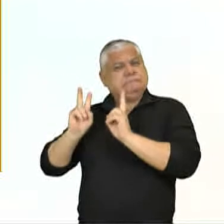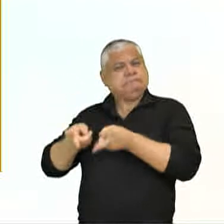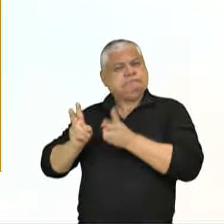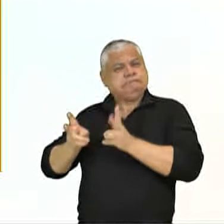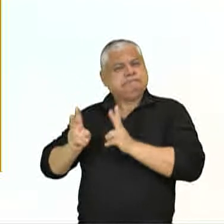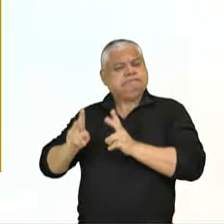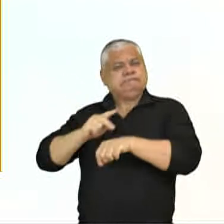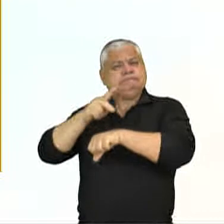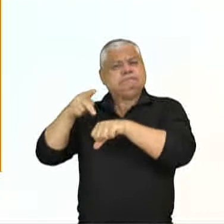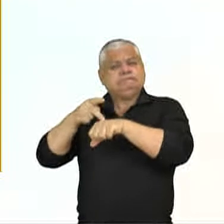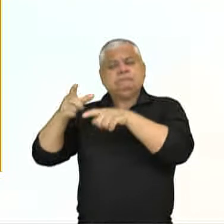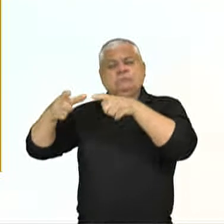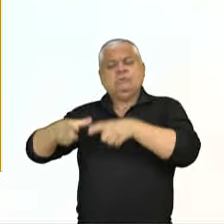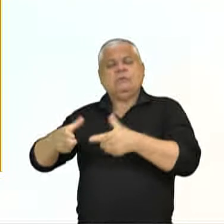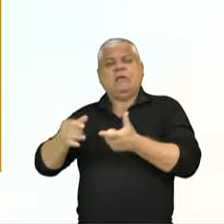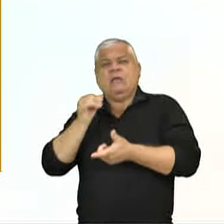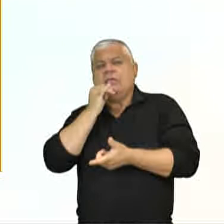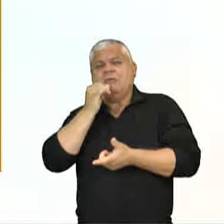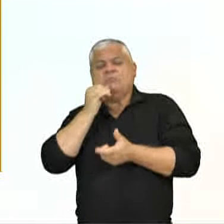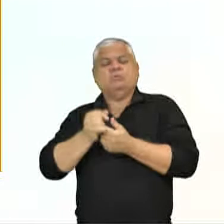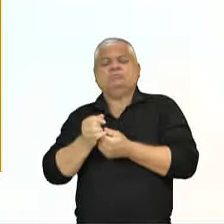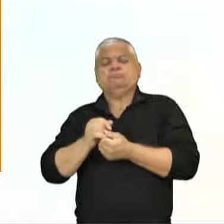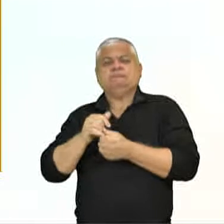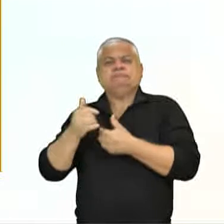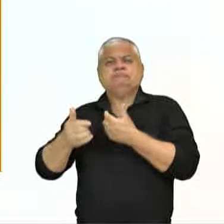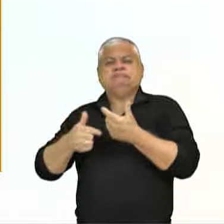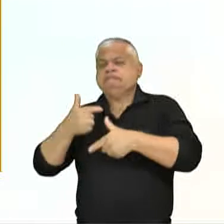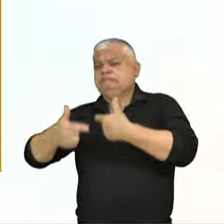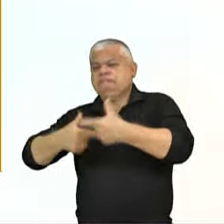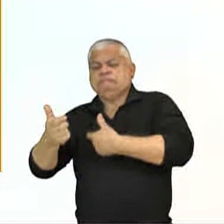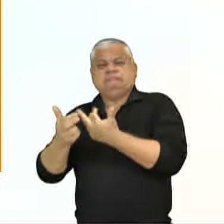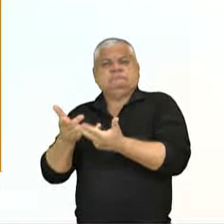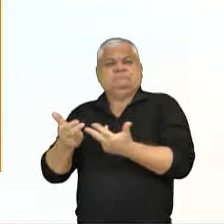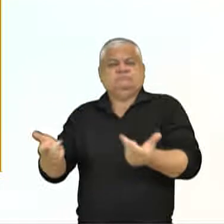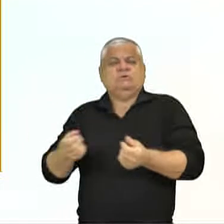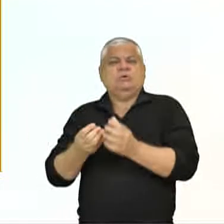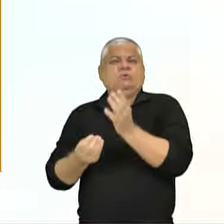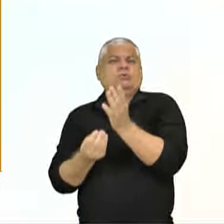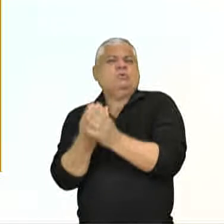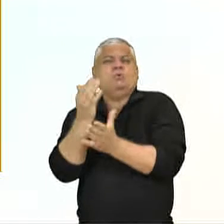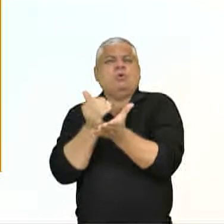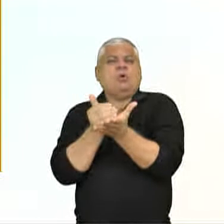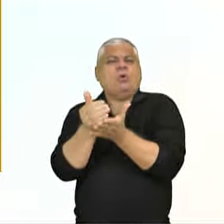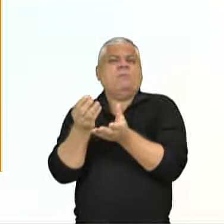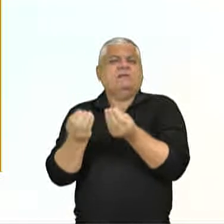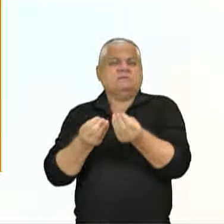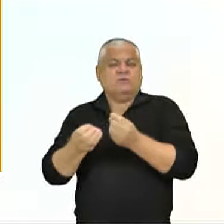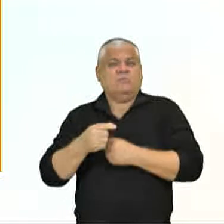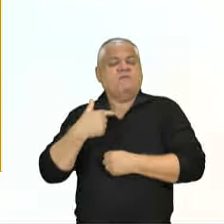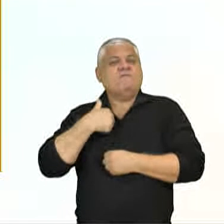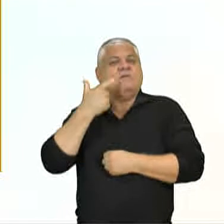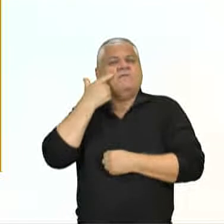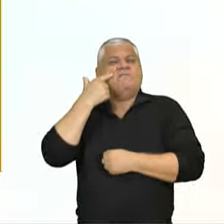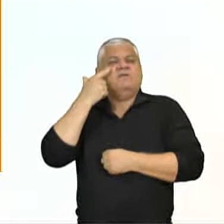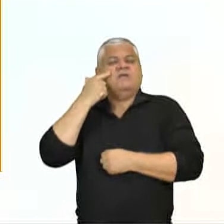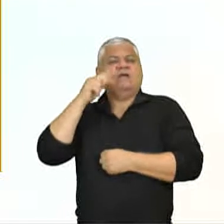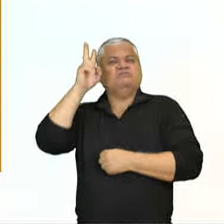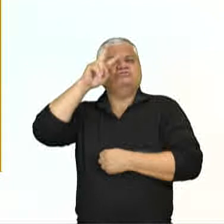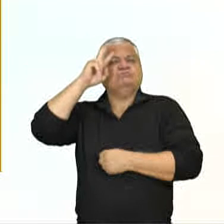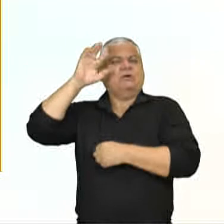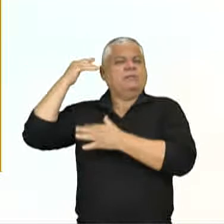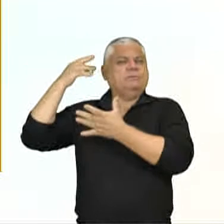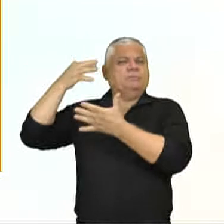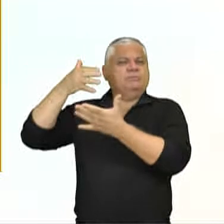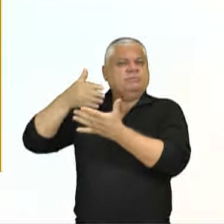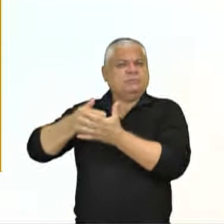nação muito funcional. Vamos ver, pelo menos, começo dela. Digamos, vamos tentar analisar a história mitológica. Nós temos